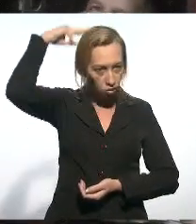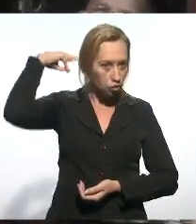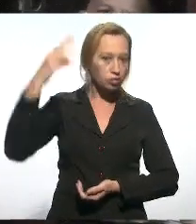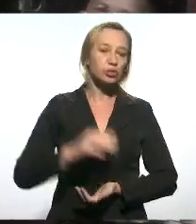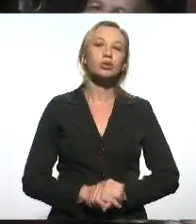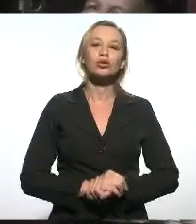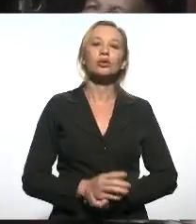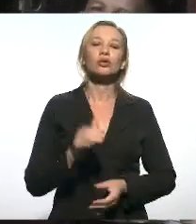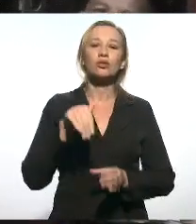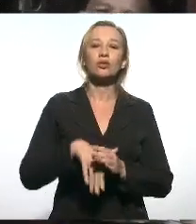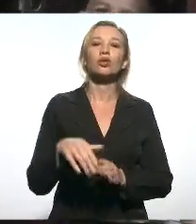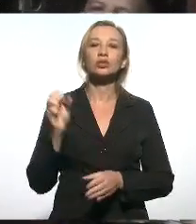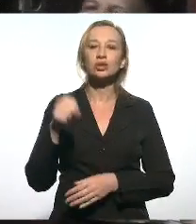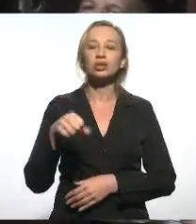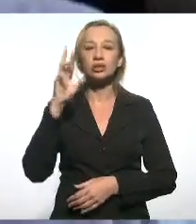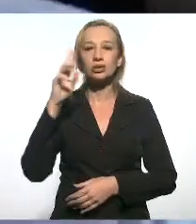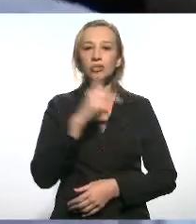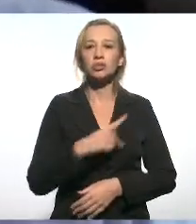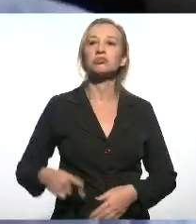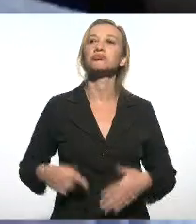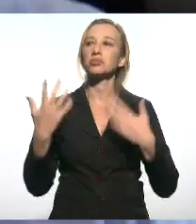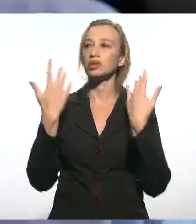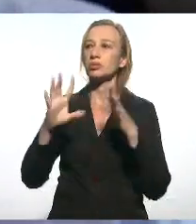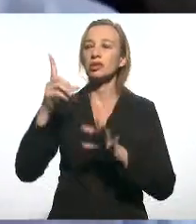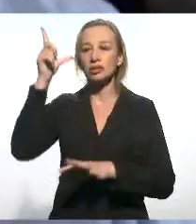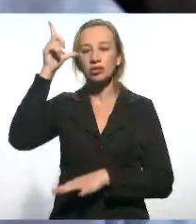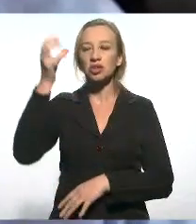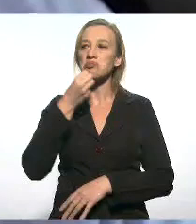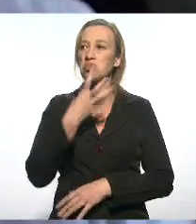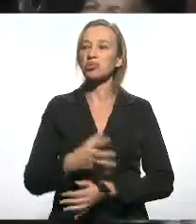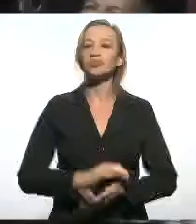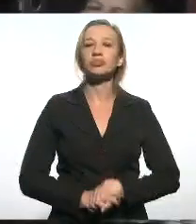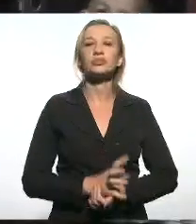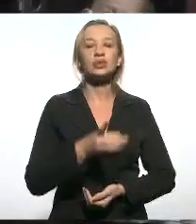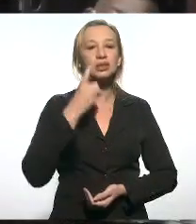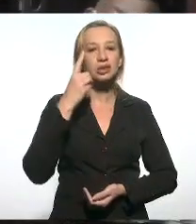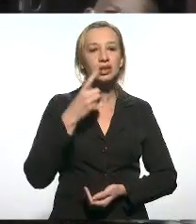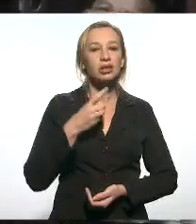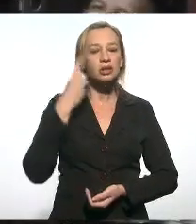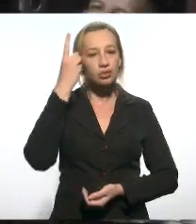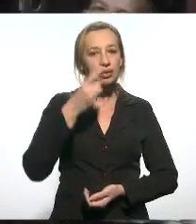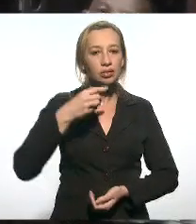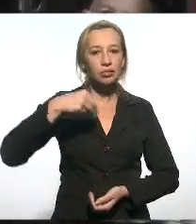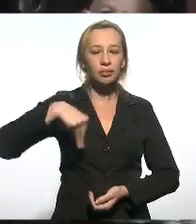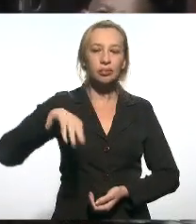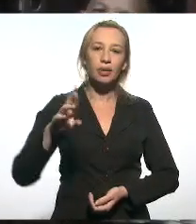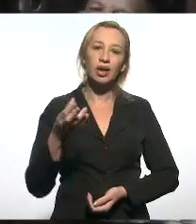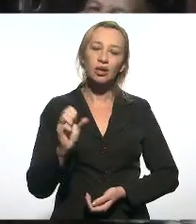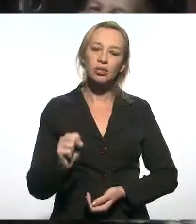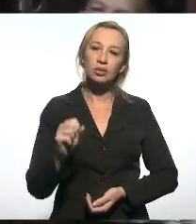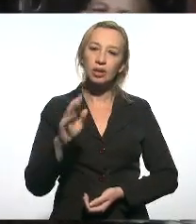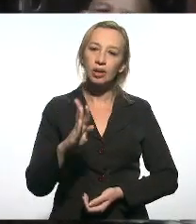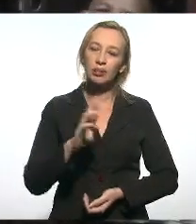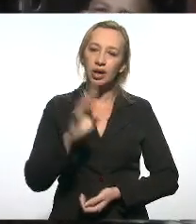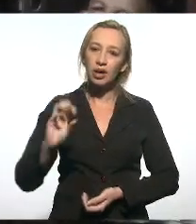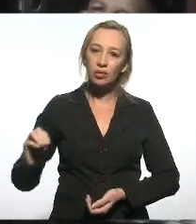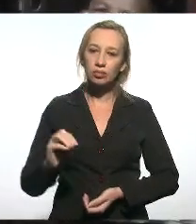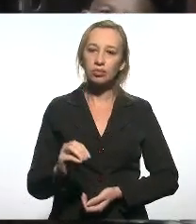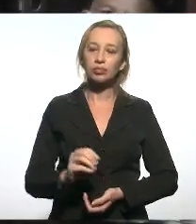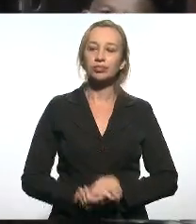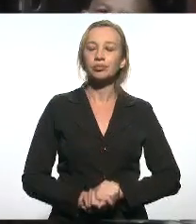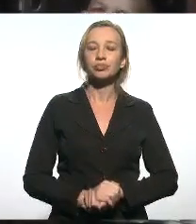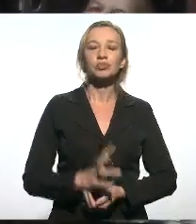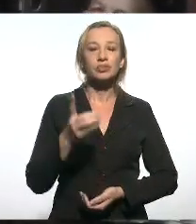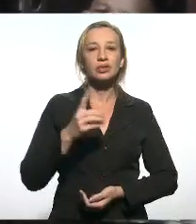Meu voto é sim, presidente. Parabéns, Lucinha. Muito bom. Deputado Marcos Abraão. Obrigado, Márcio. Obrigado.